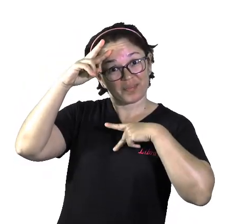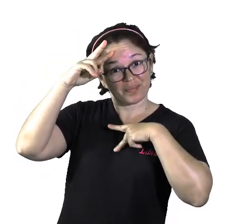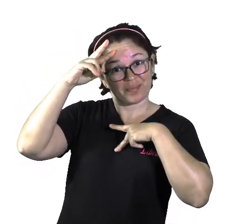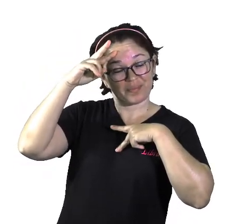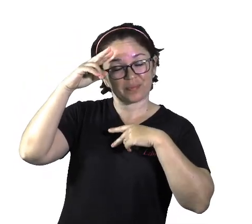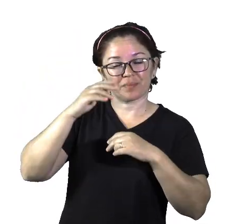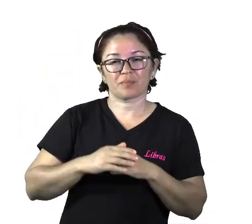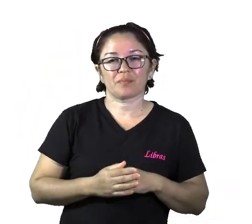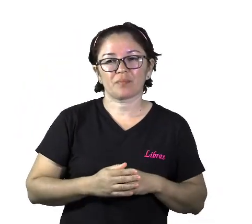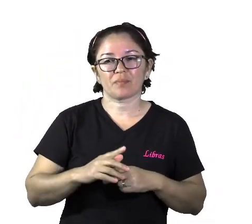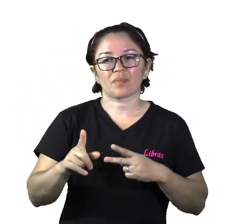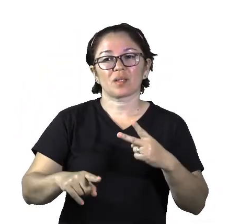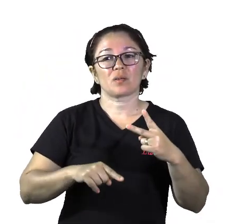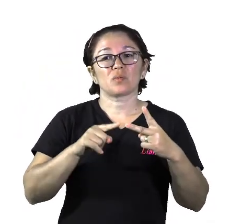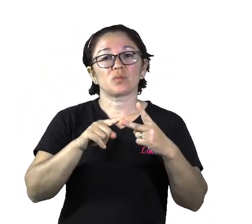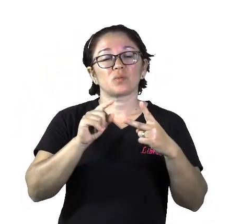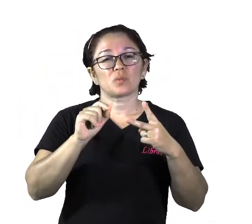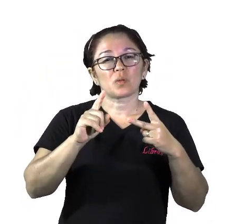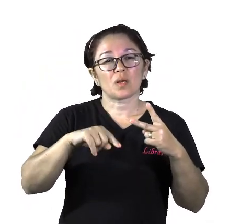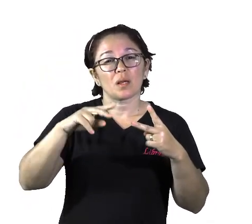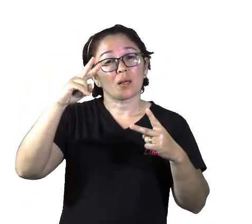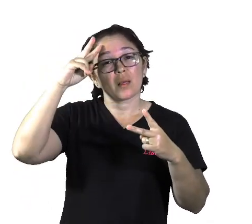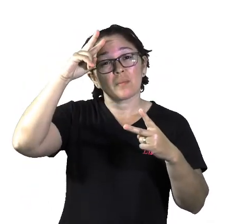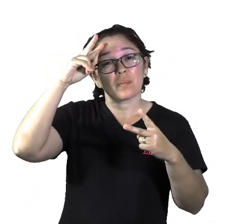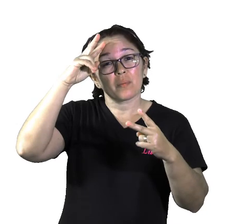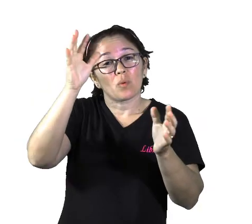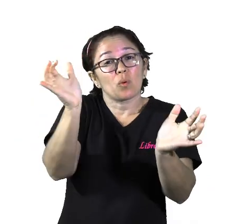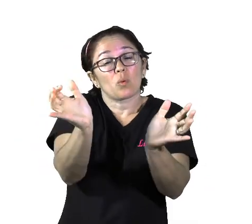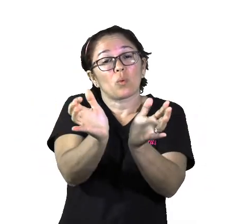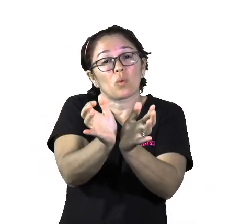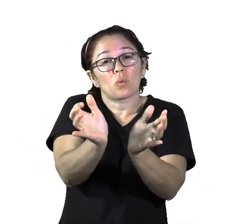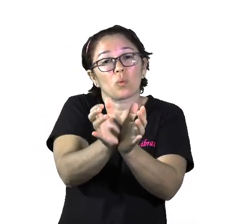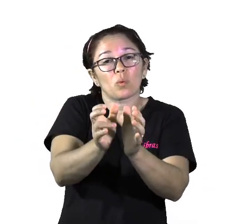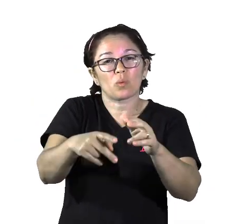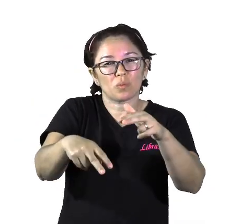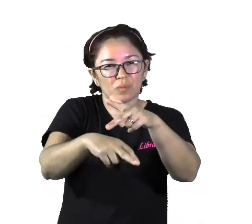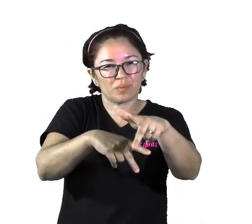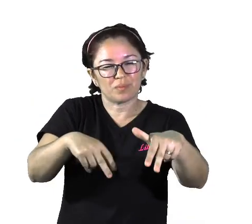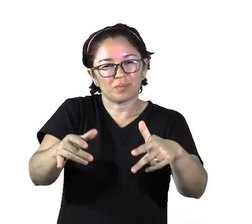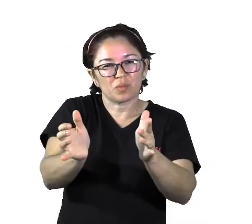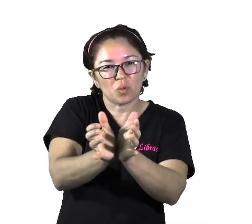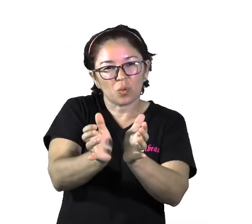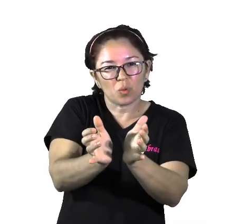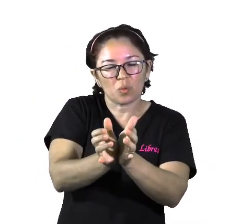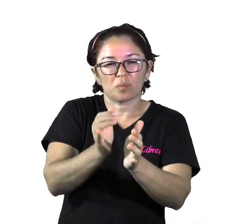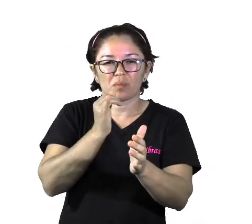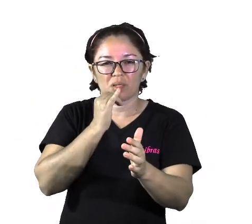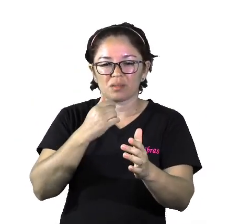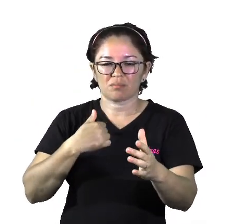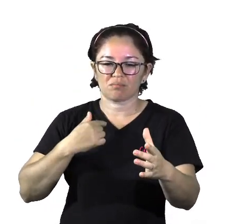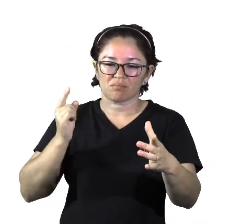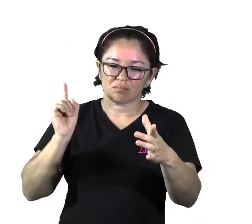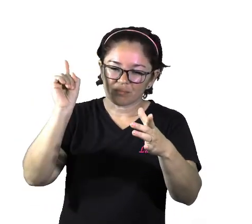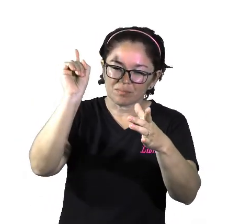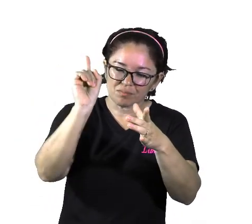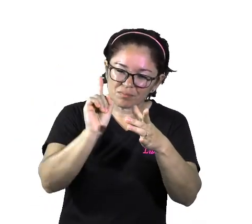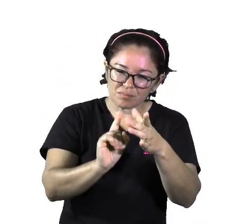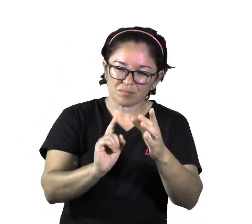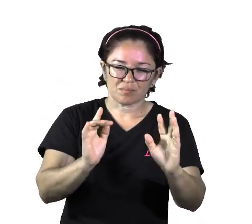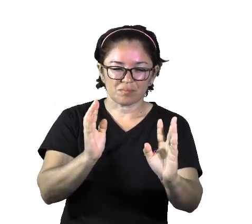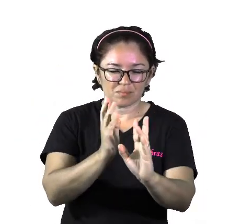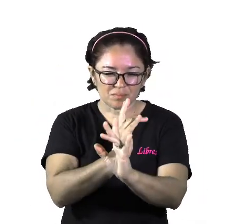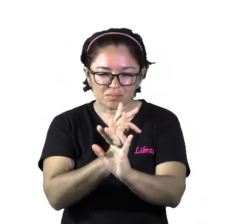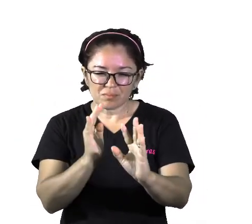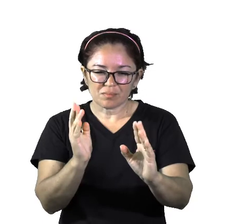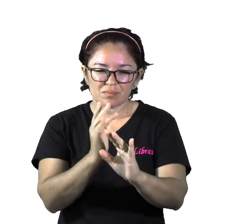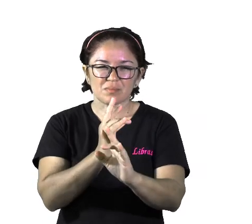A construção da memória coletiva, ela acontece por meio da convivência, da relação entre um grupo